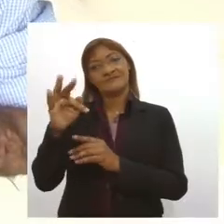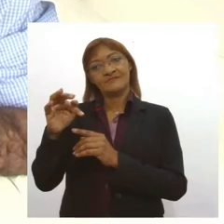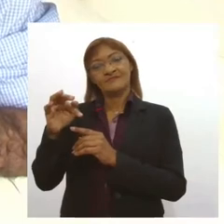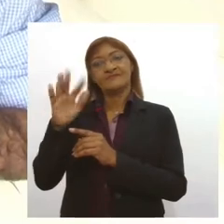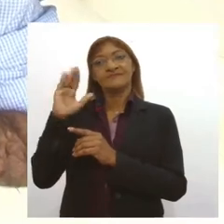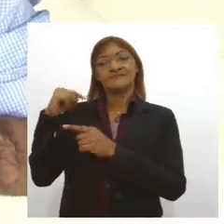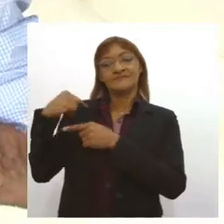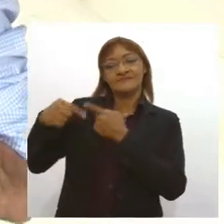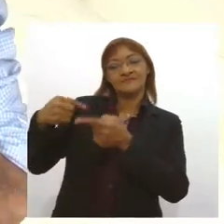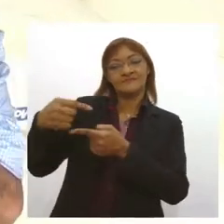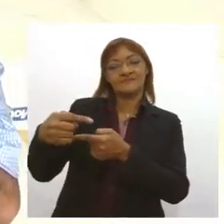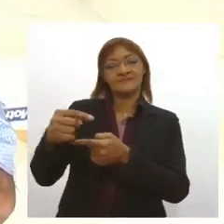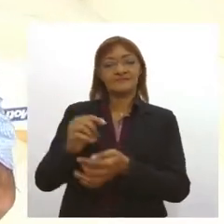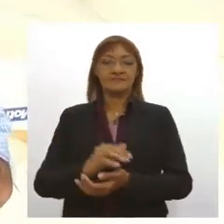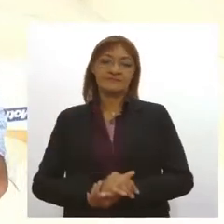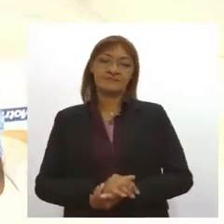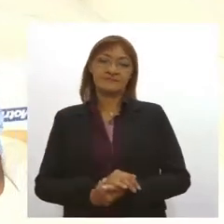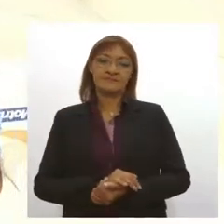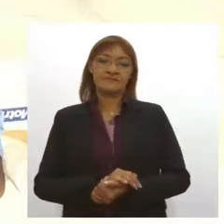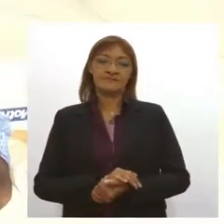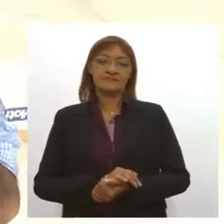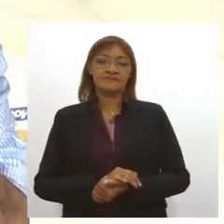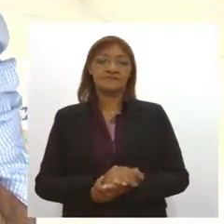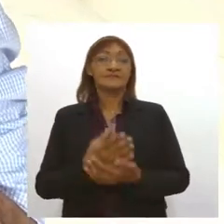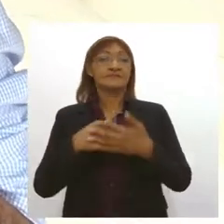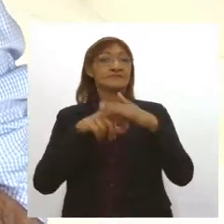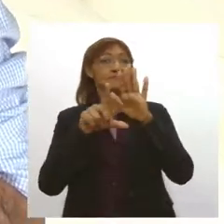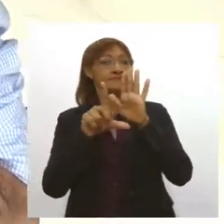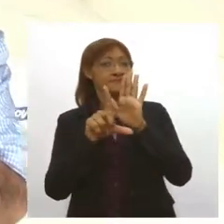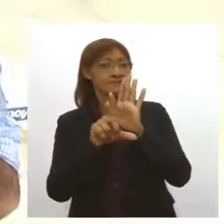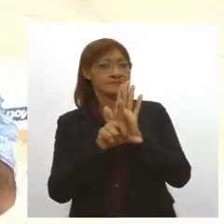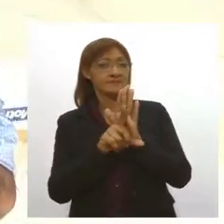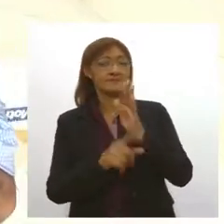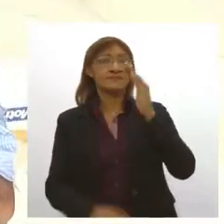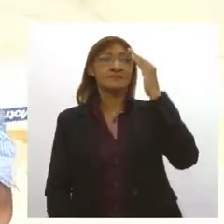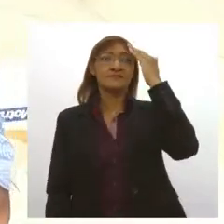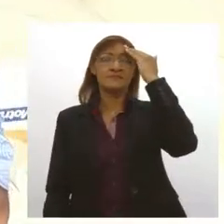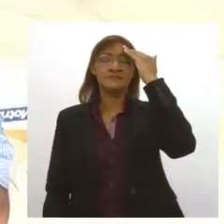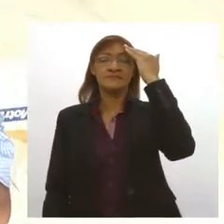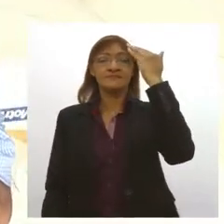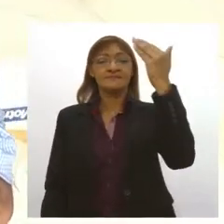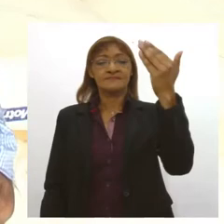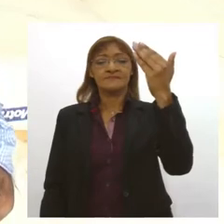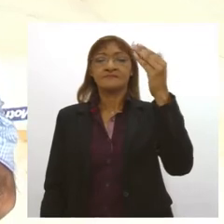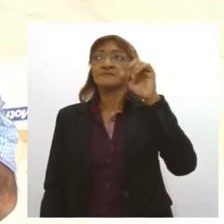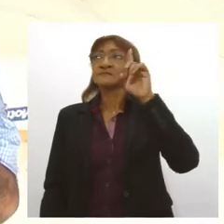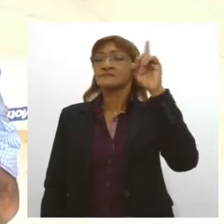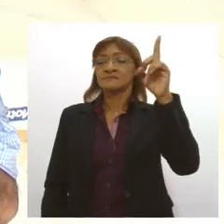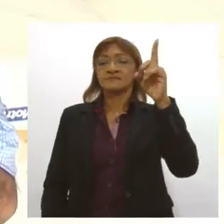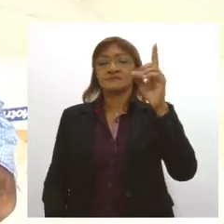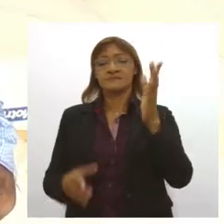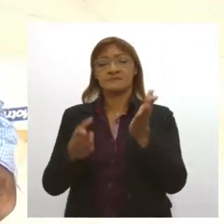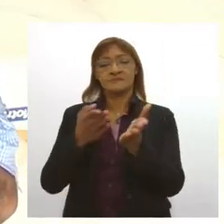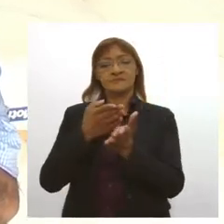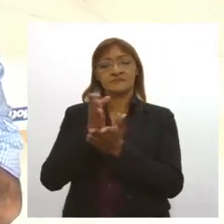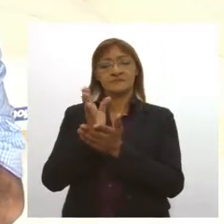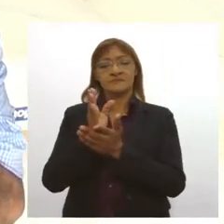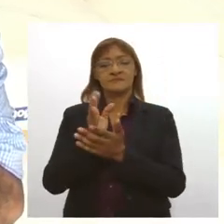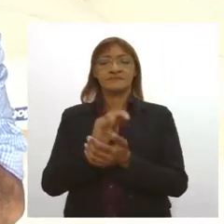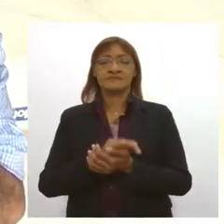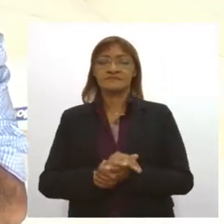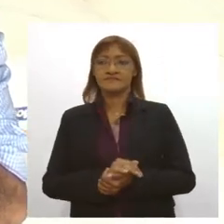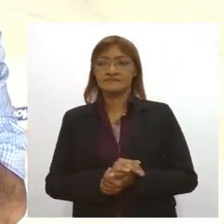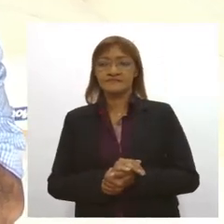essa lei esse projeto de lei que graças a Deus foi aprovado pelos nossos deputados